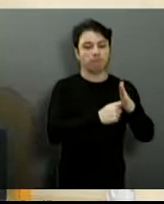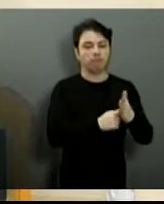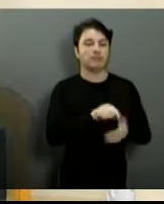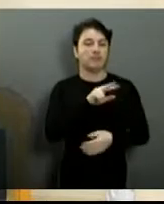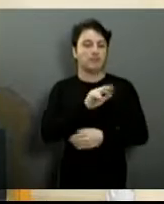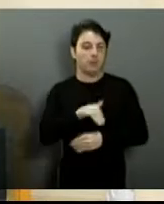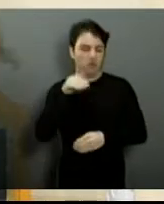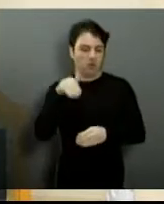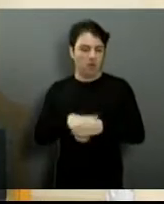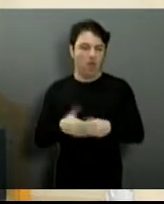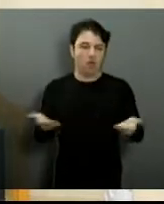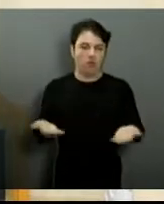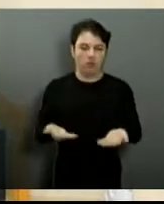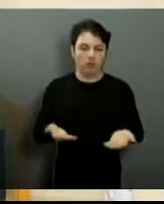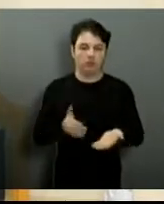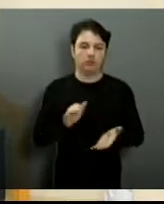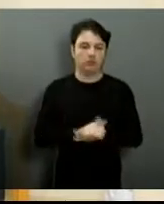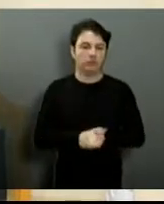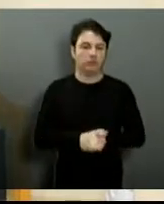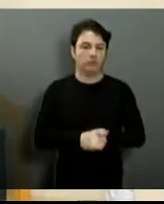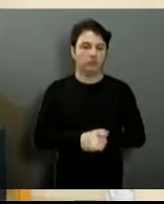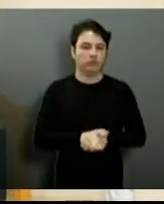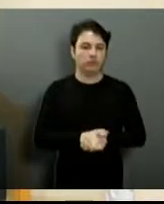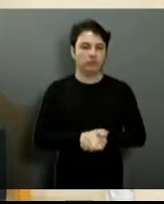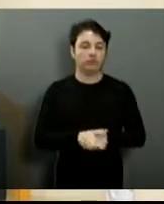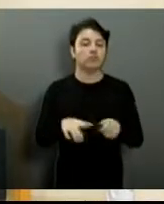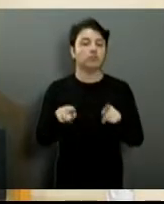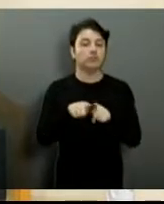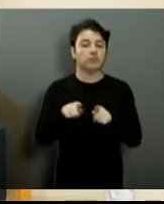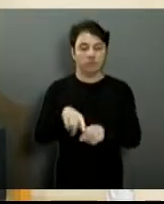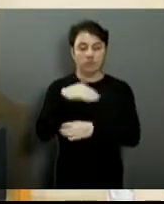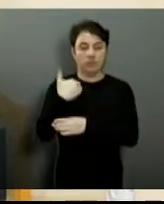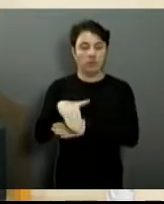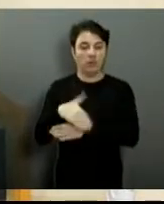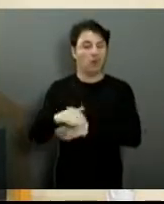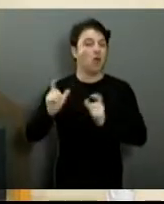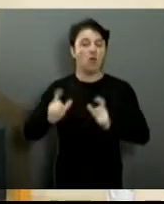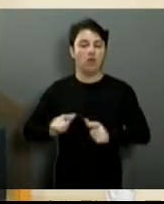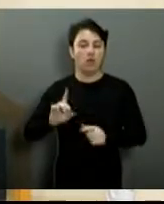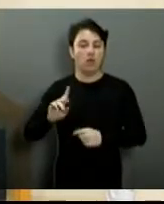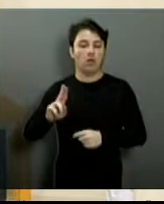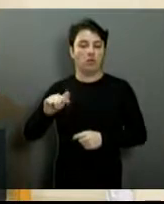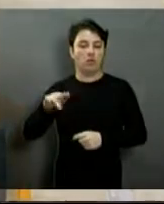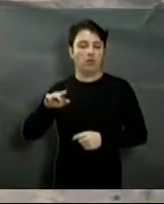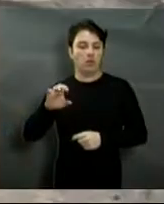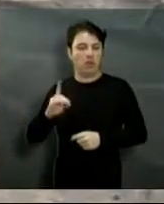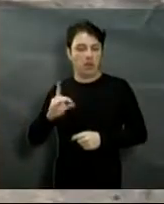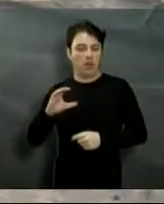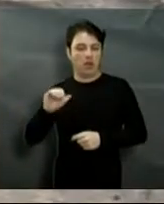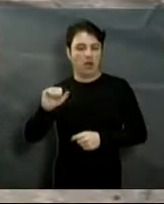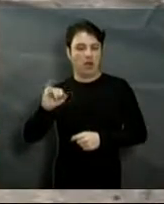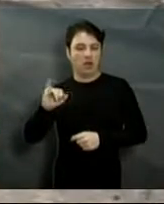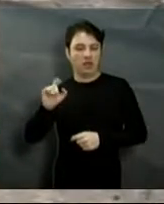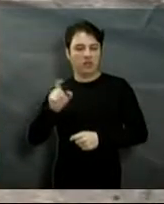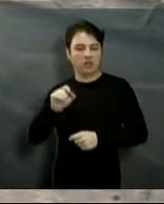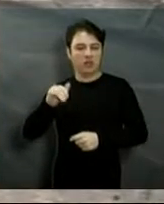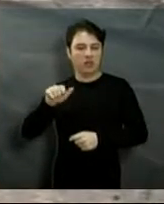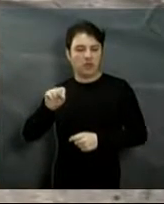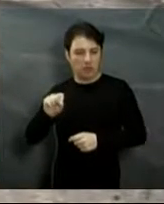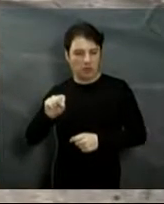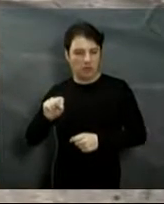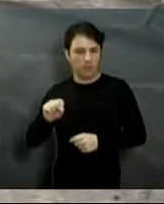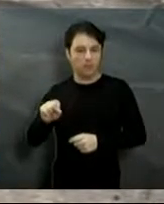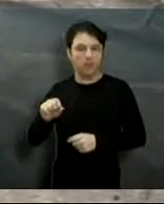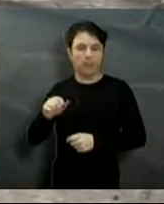na sessão de hoje. Sobre os paralelepípedos da Avenida Duque de Caxias, um cruzamento com a Rua Itália, com a Rua